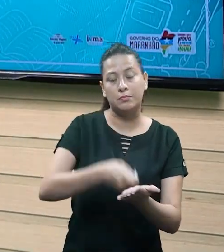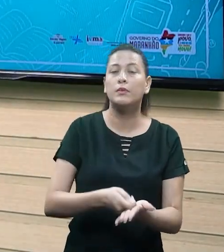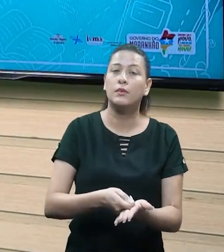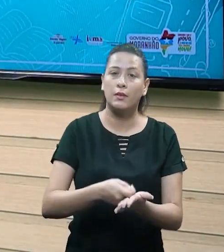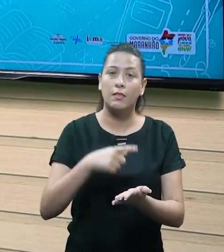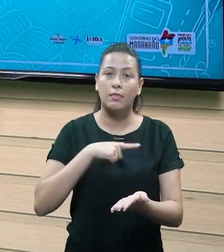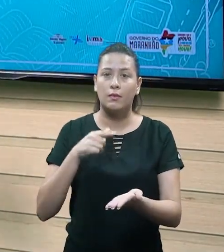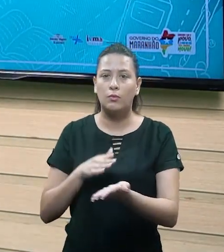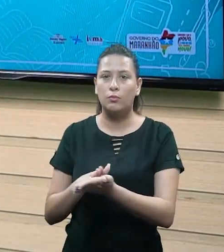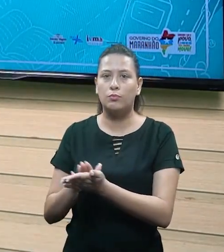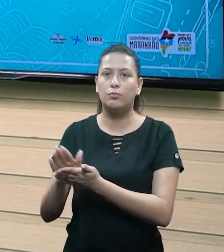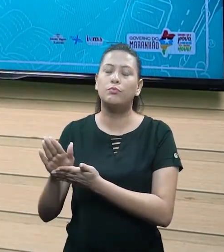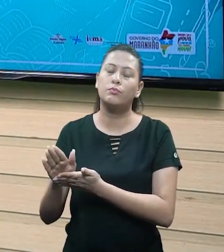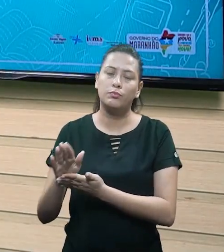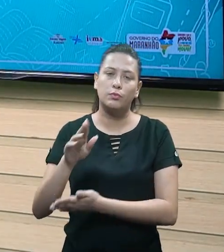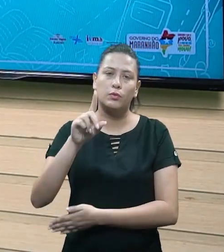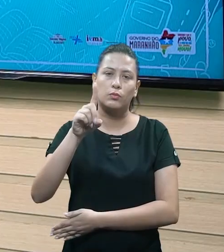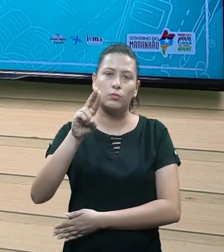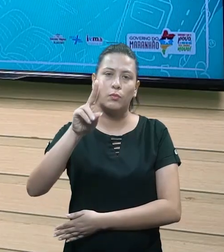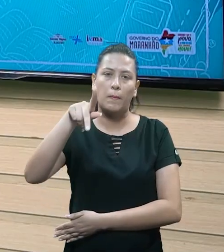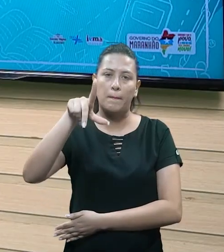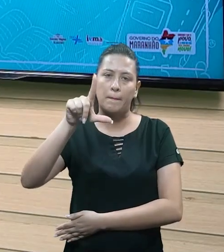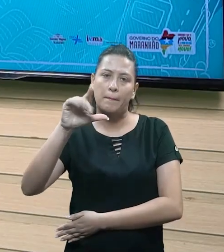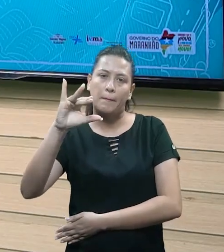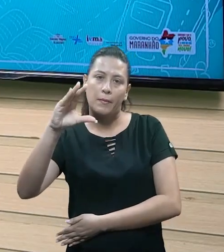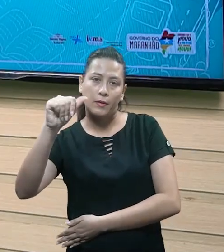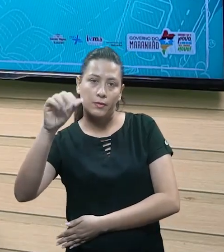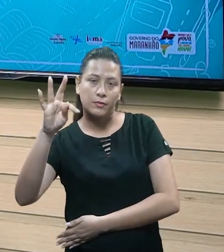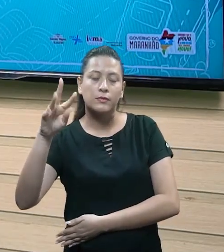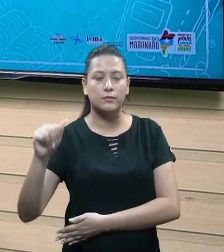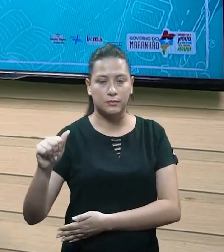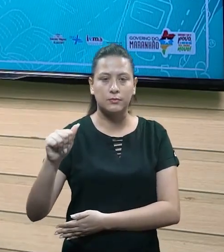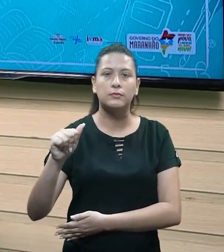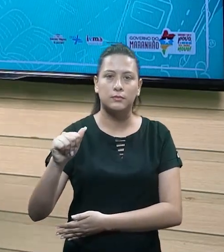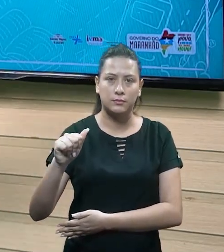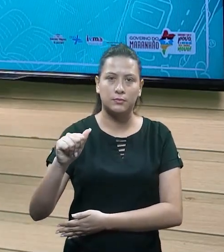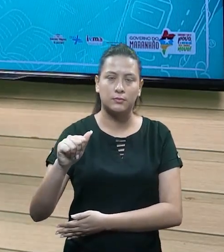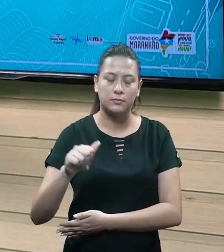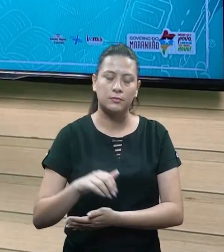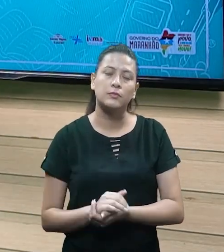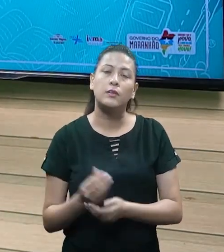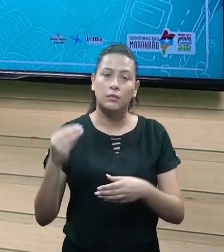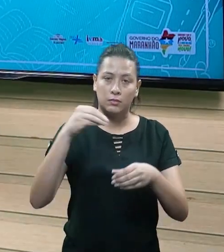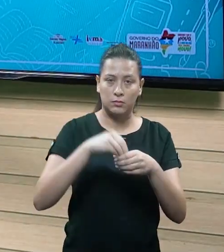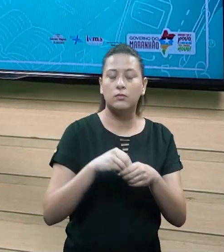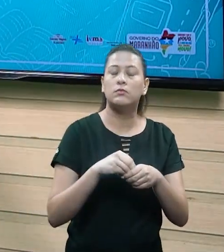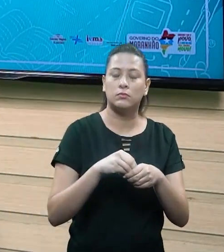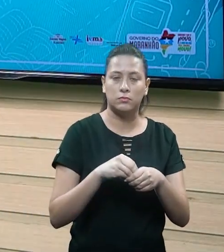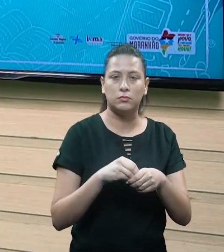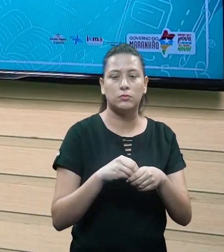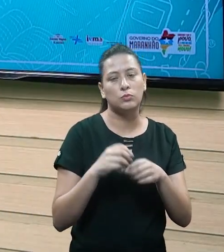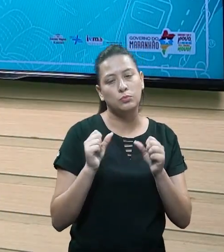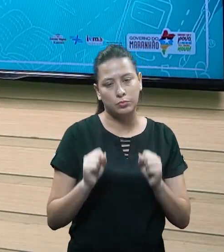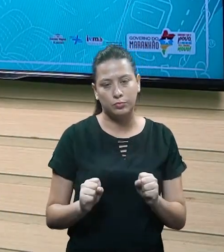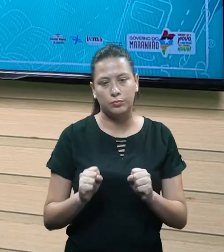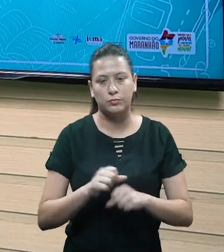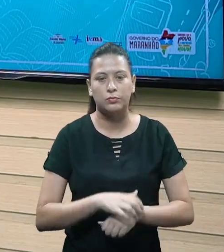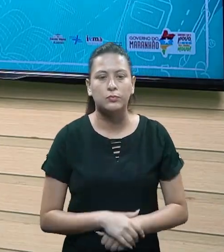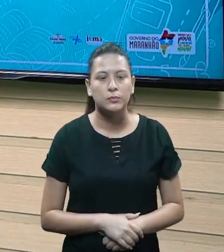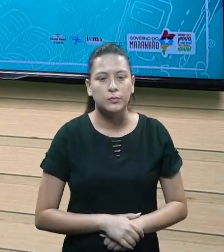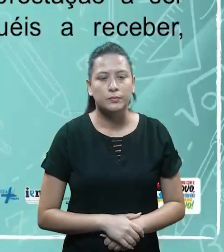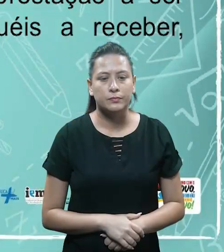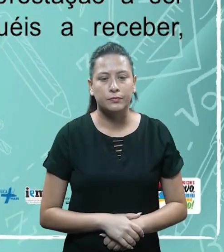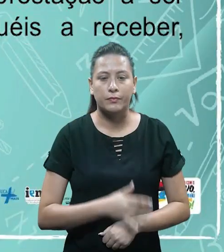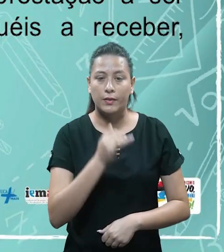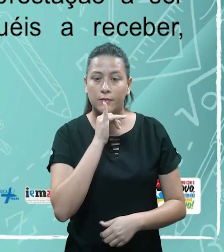pagamento seja gerada uma nova duplicada. Eu posso gerar de uma fatura extensa tendo a mesma duplicada dentro dessa fatura, tá? Não tem